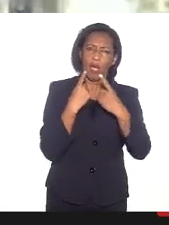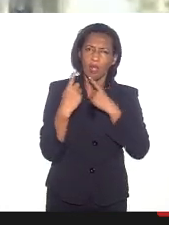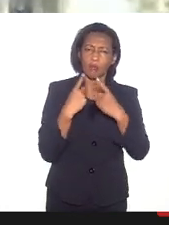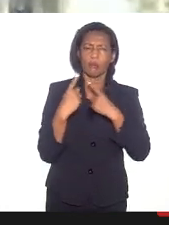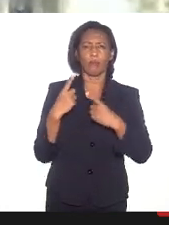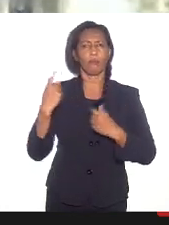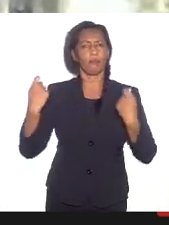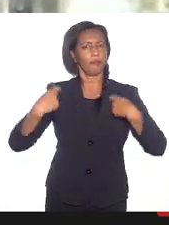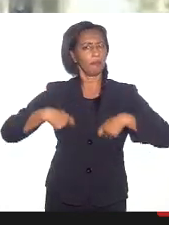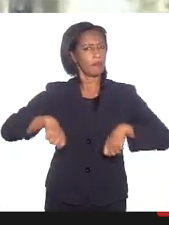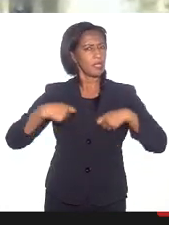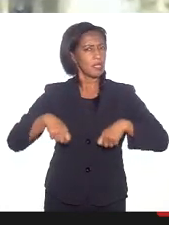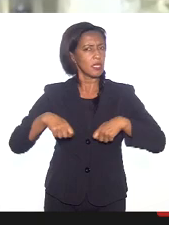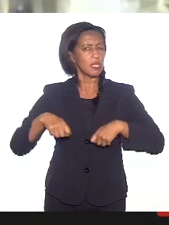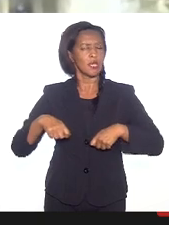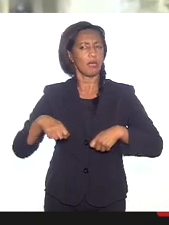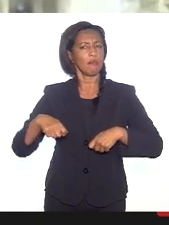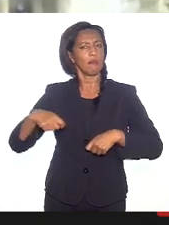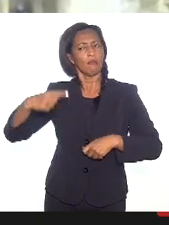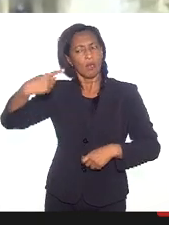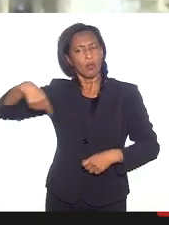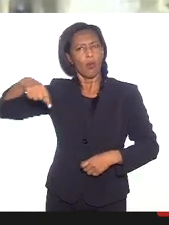para que nós possamos ser entendidos.